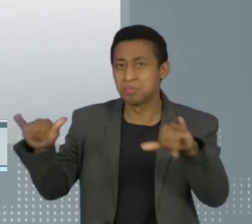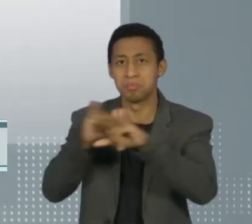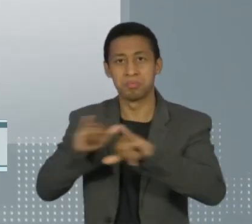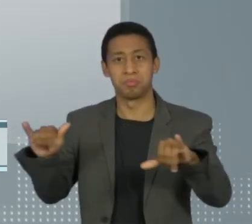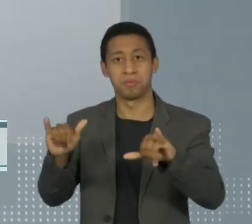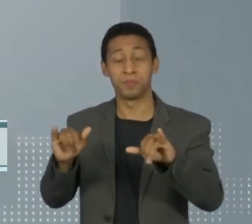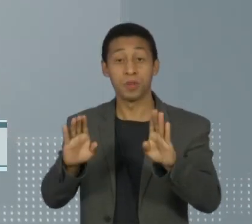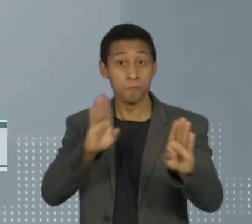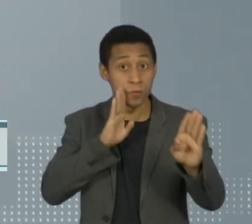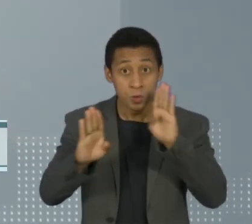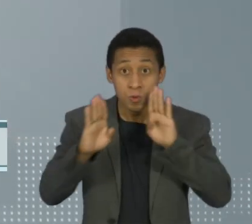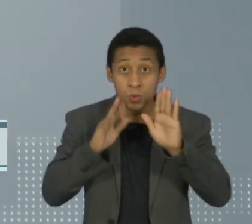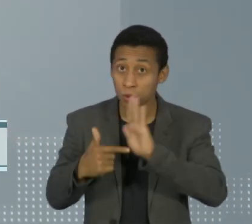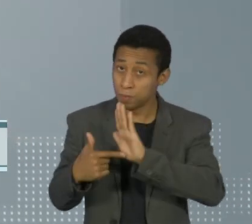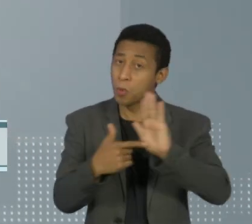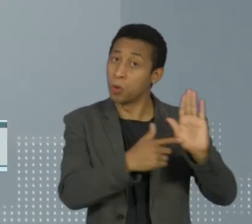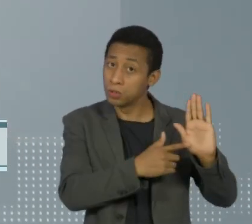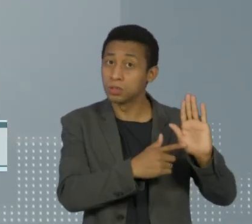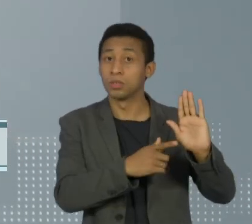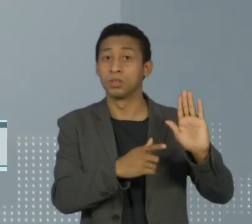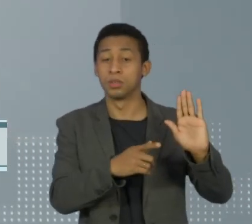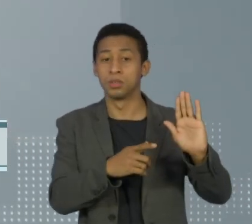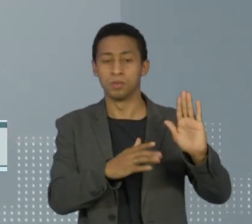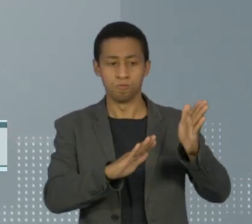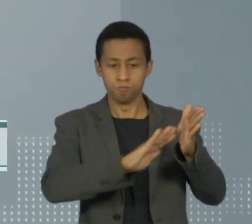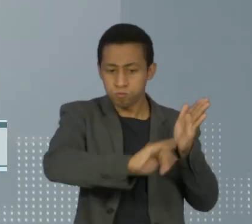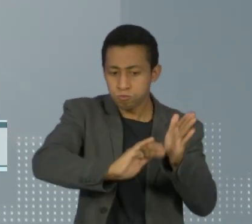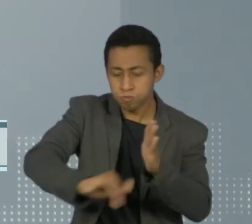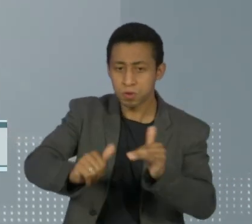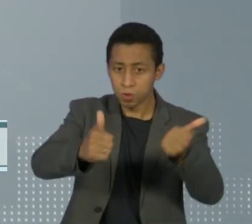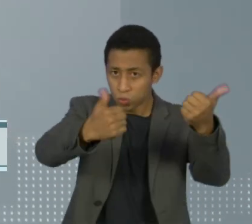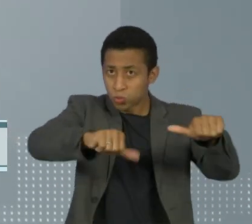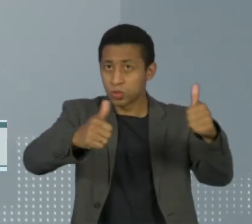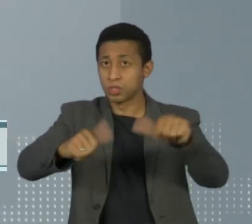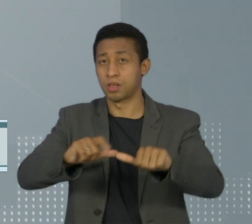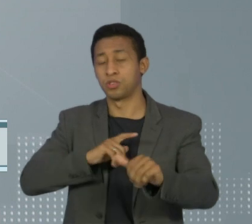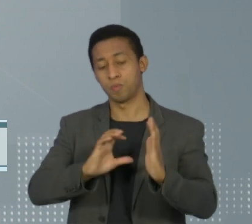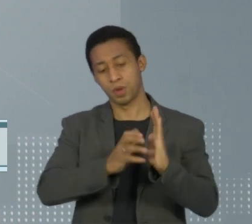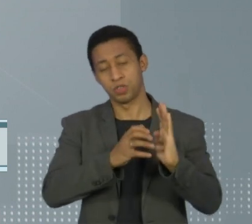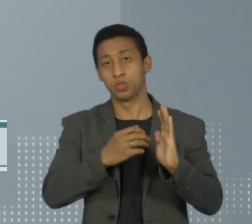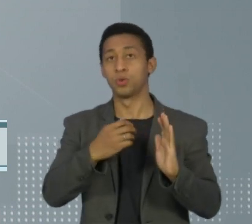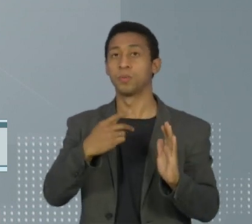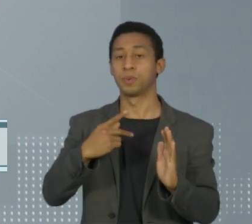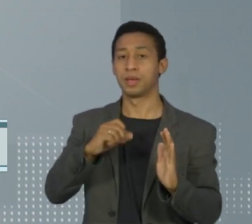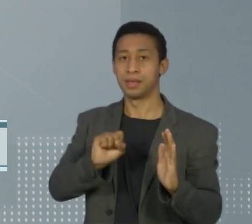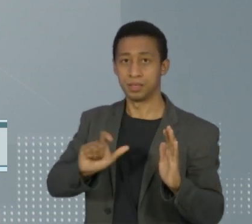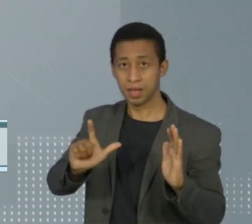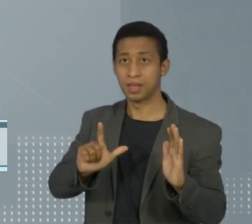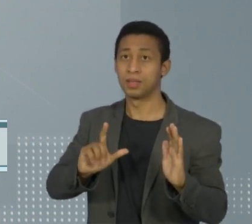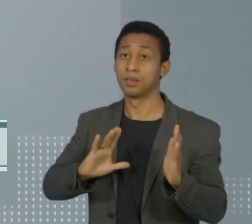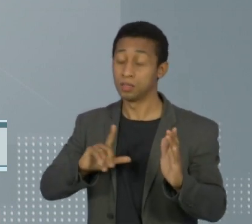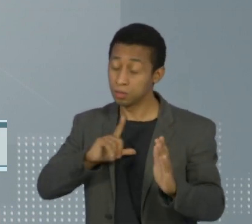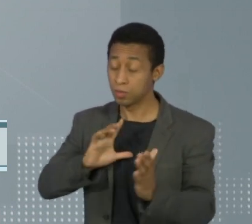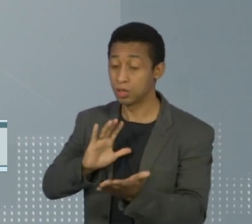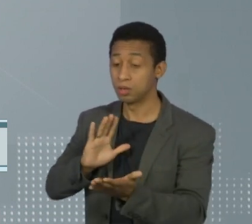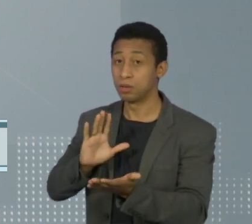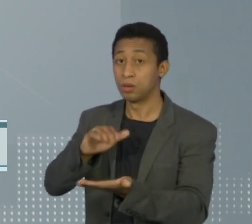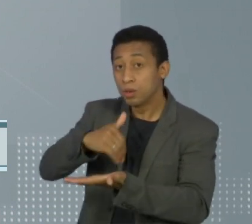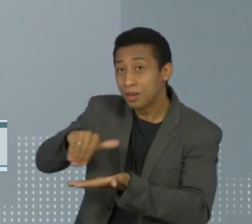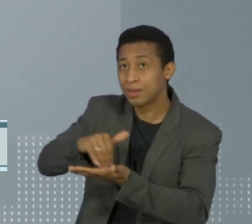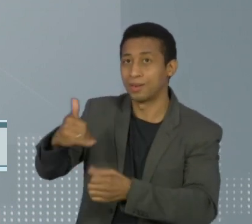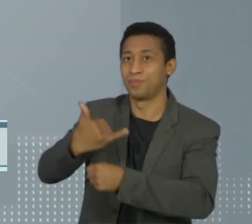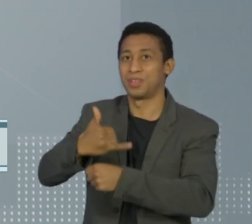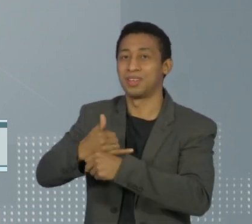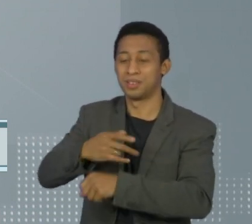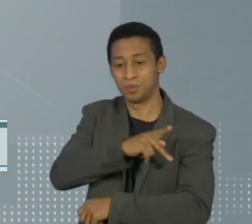apontaram para a ligação das contas excluídas com o PSL e funcionários dos gabinetes do deputado Eduardo Bolsonaro, do